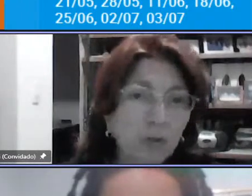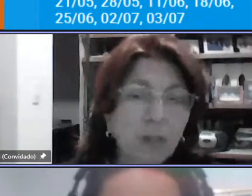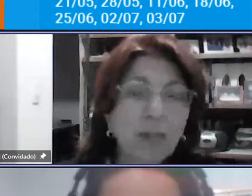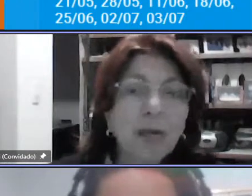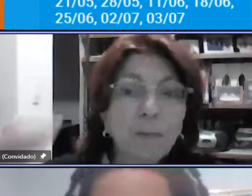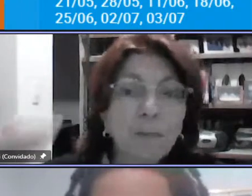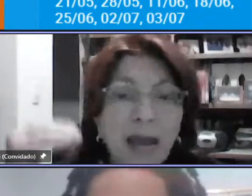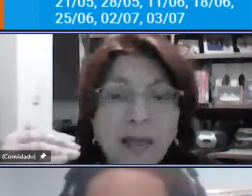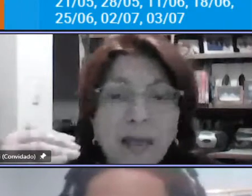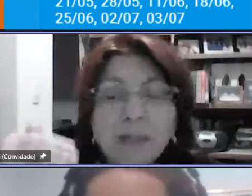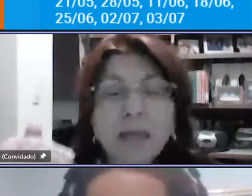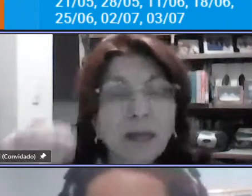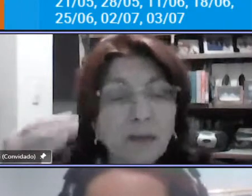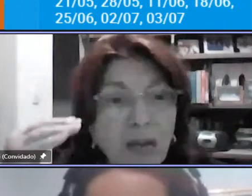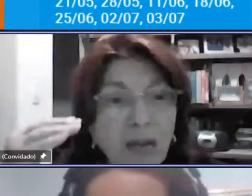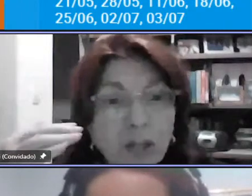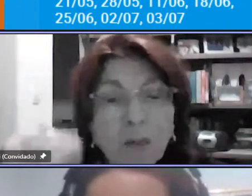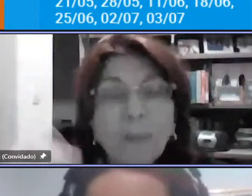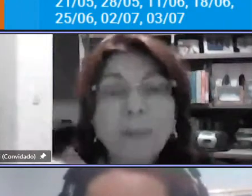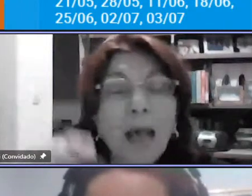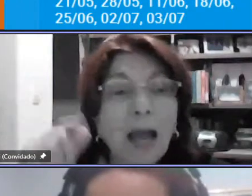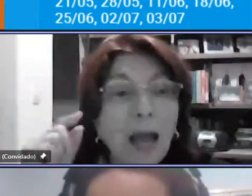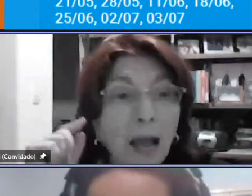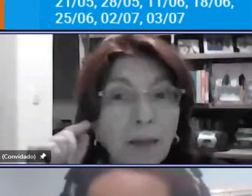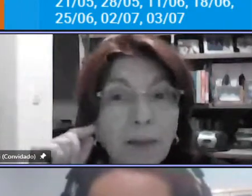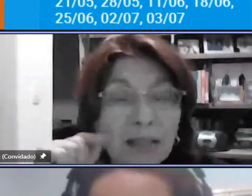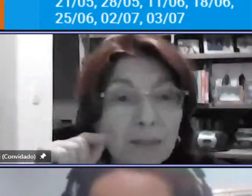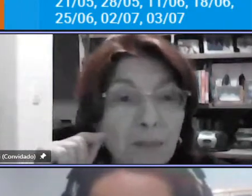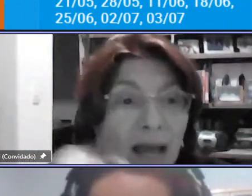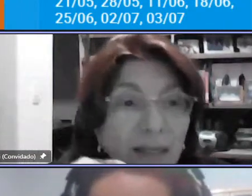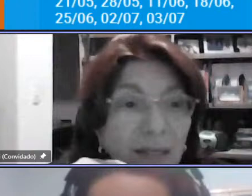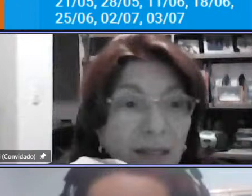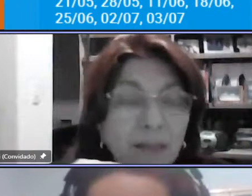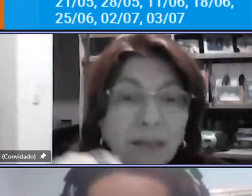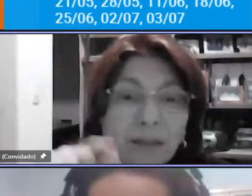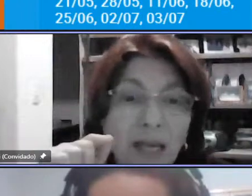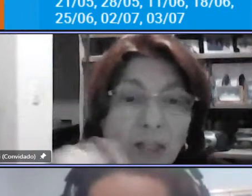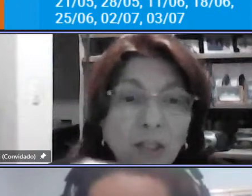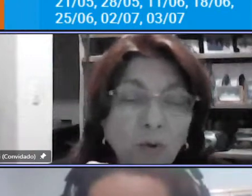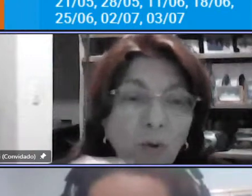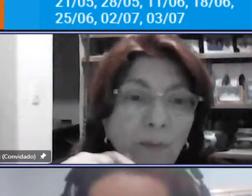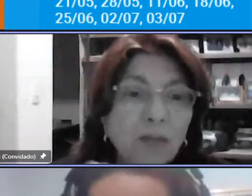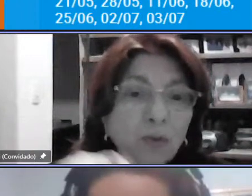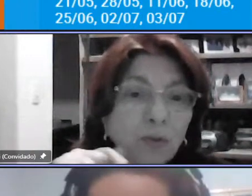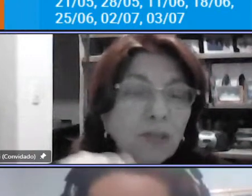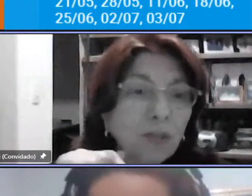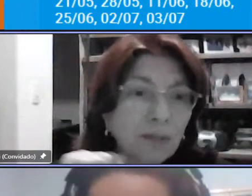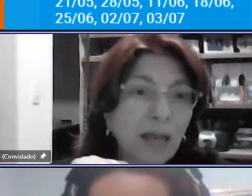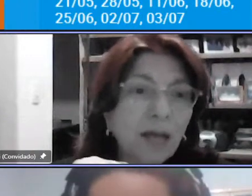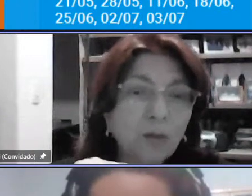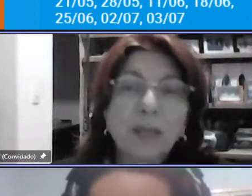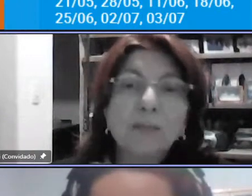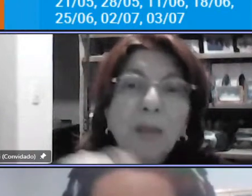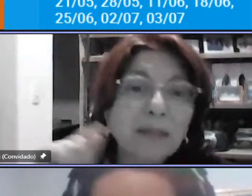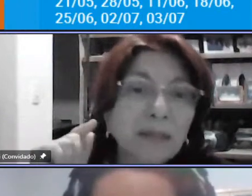com isso mas vejam as bases desde do começo deste século as bases